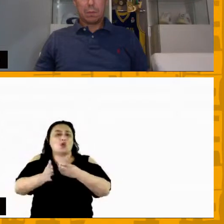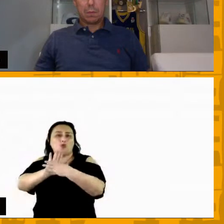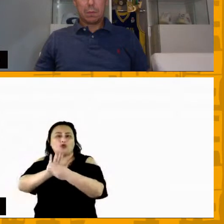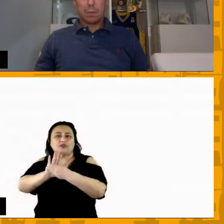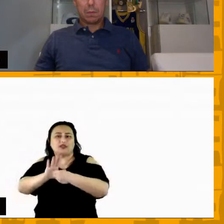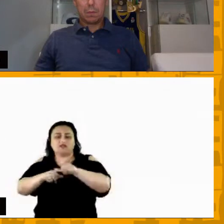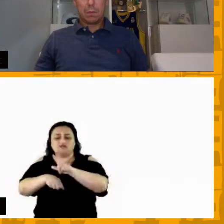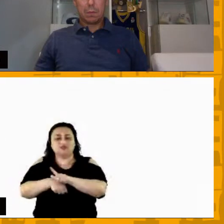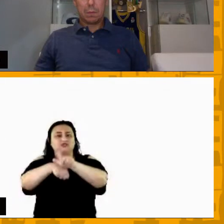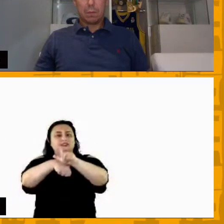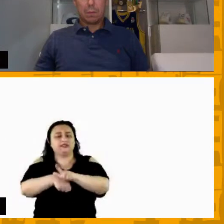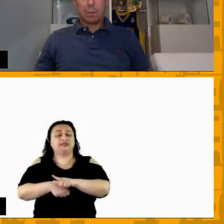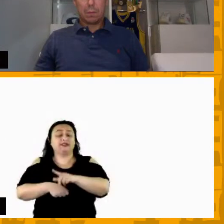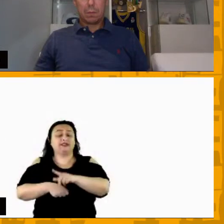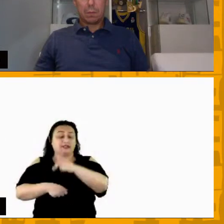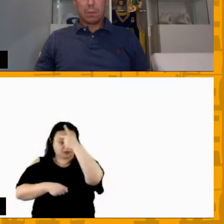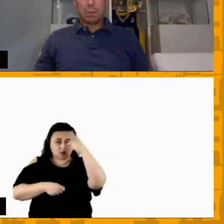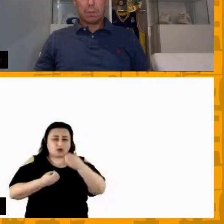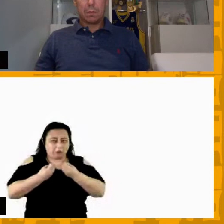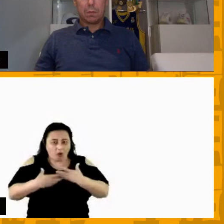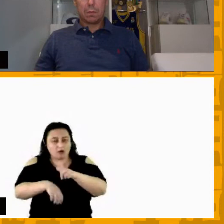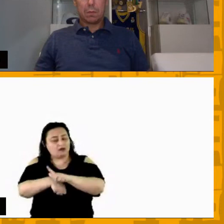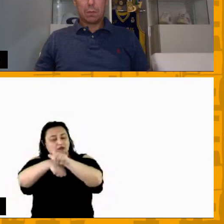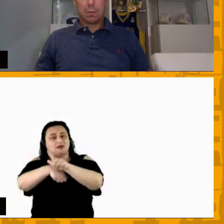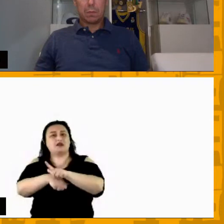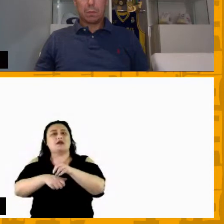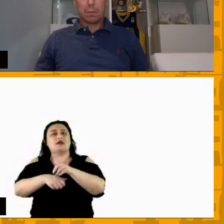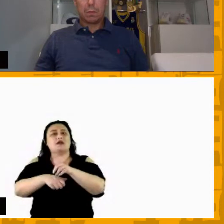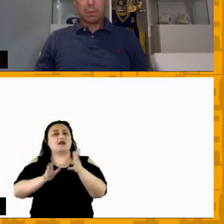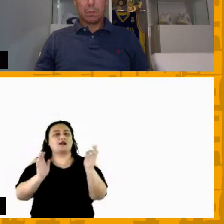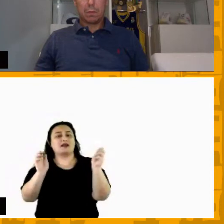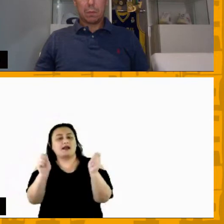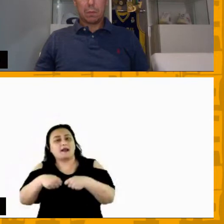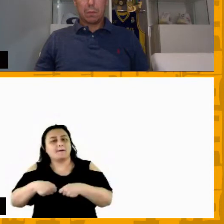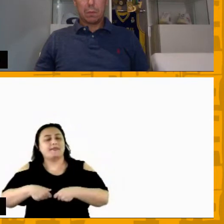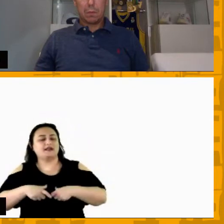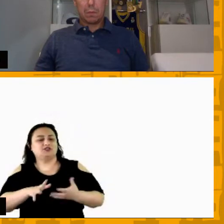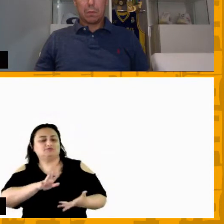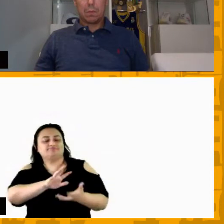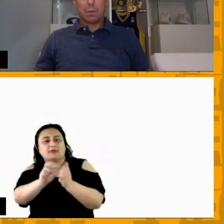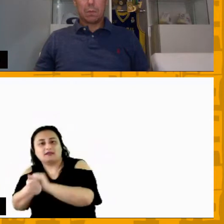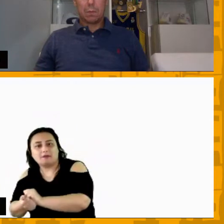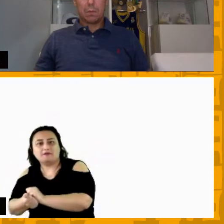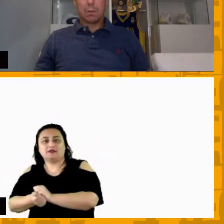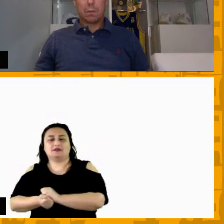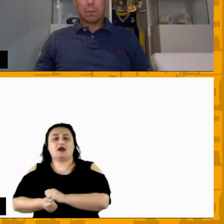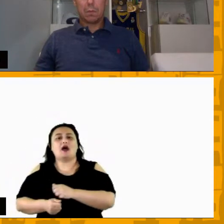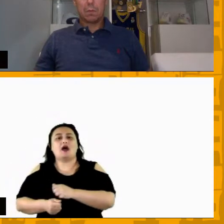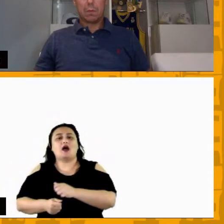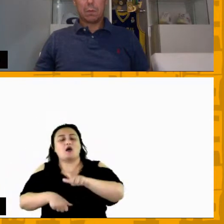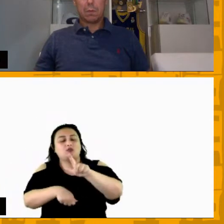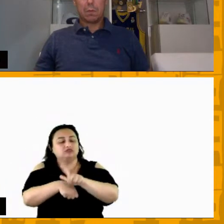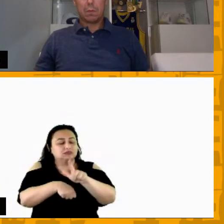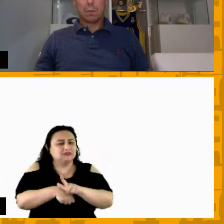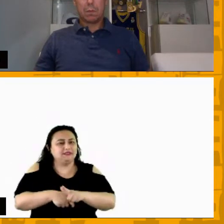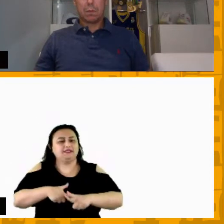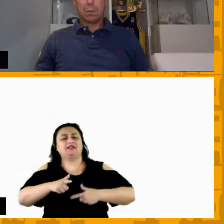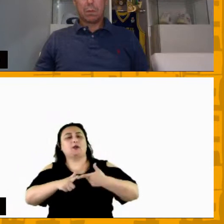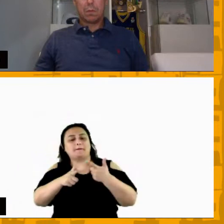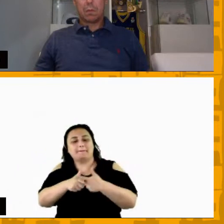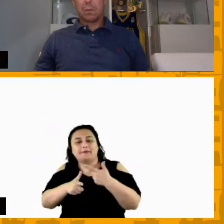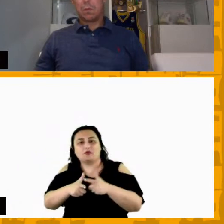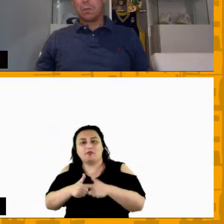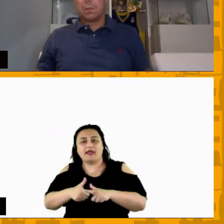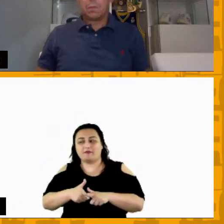é capaz de adequar as suas interações, o seu estilo de liderança em função da individualidade, né? Não dá pra gente